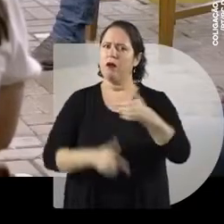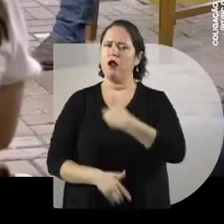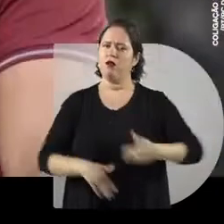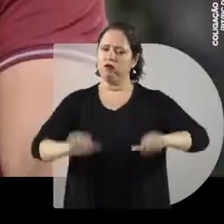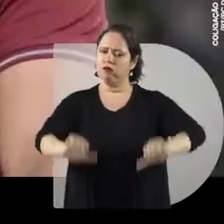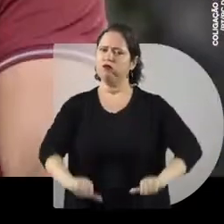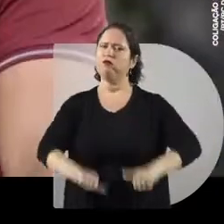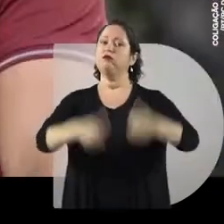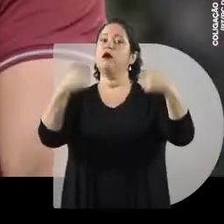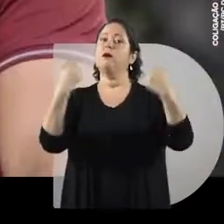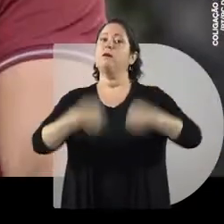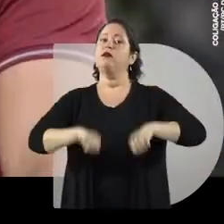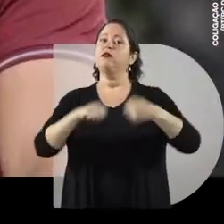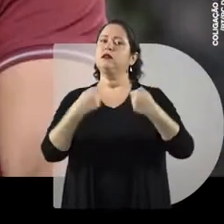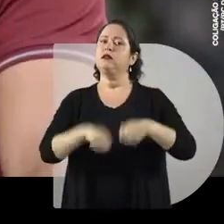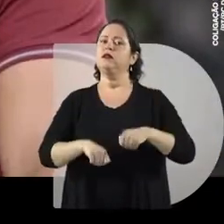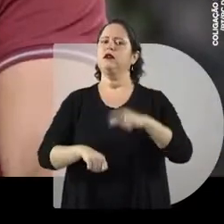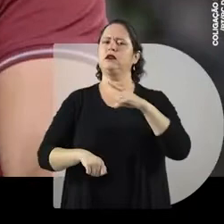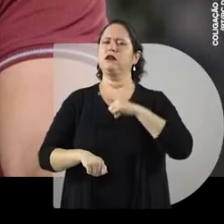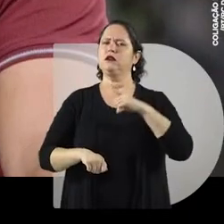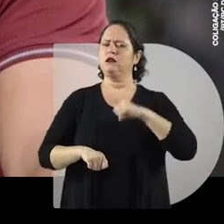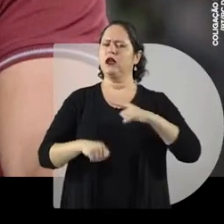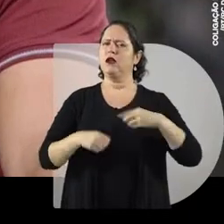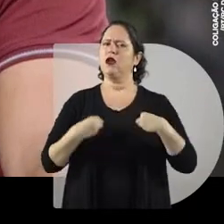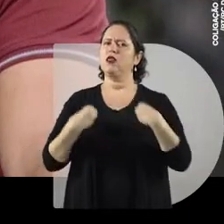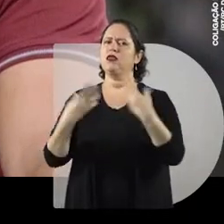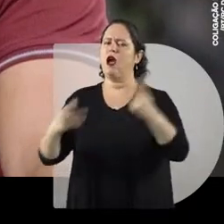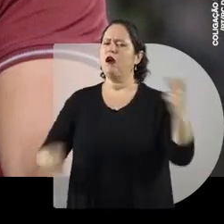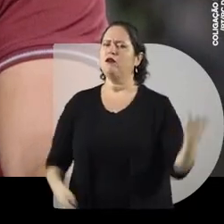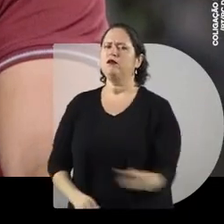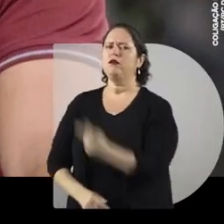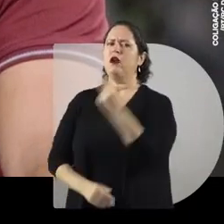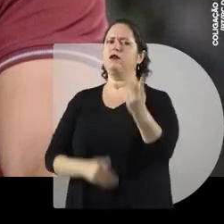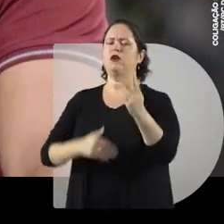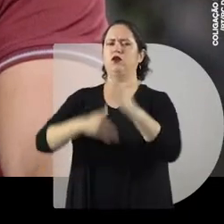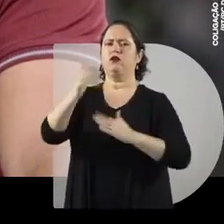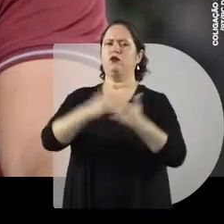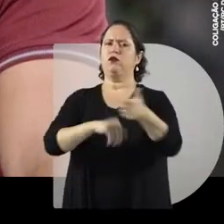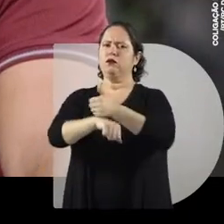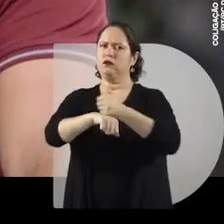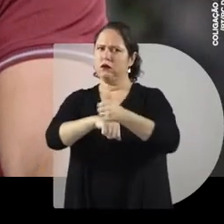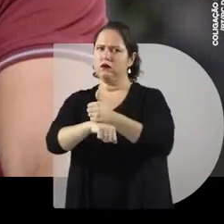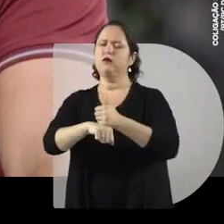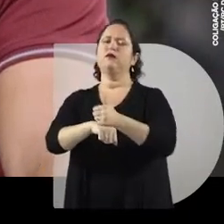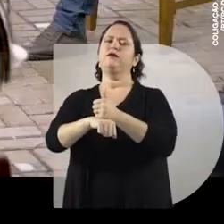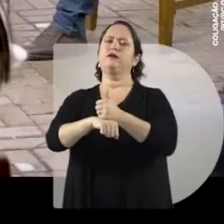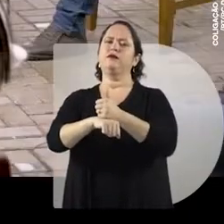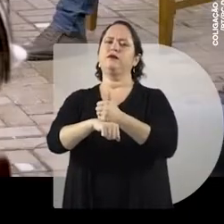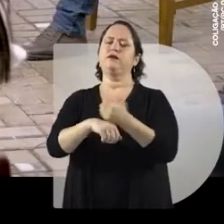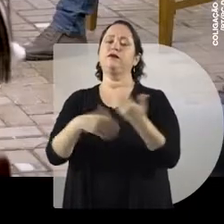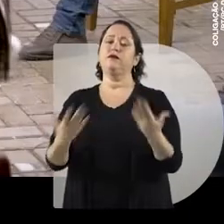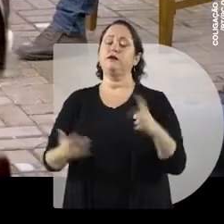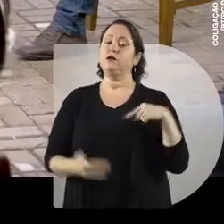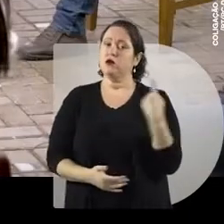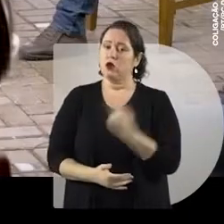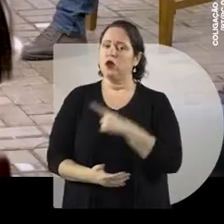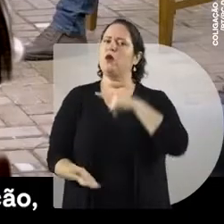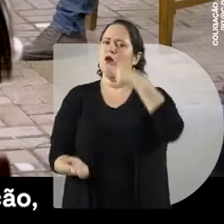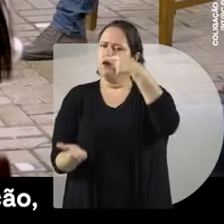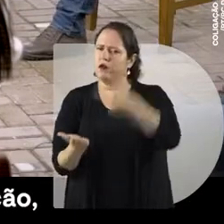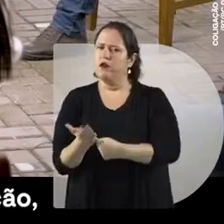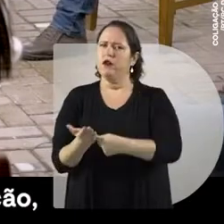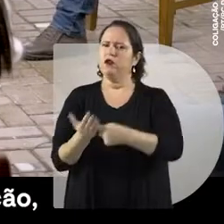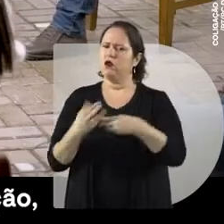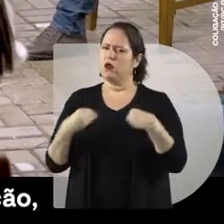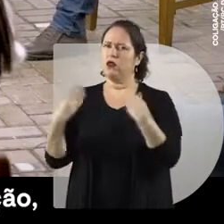de qualidade, a gente precisa ter aqueles que são os agentes do serviço público em qualquer instância devidamente valorizados. Nós teremos um compromisso